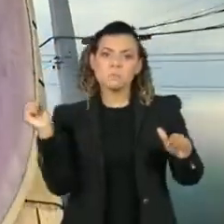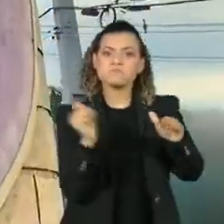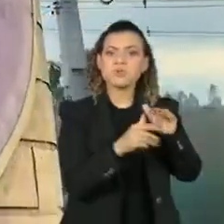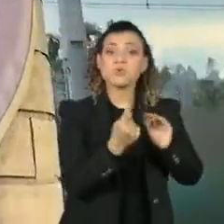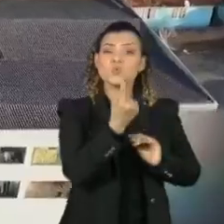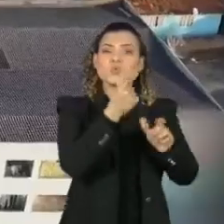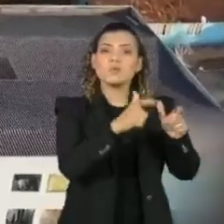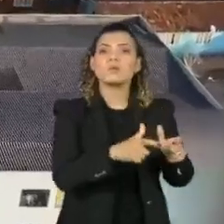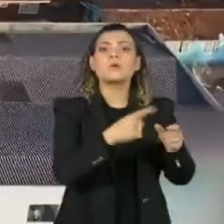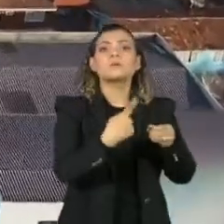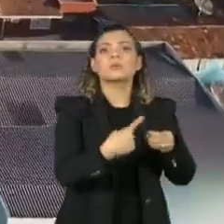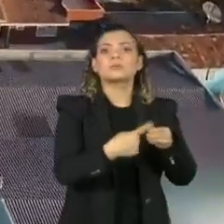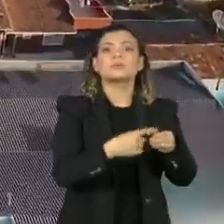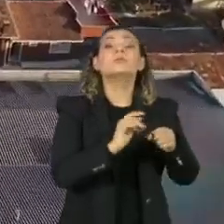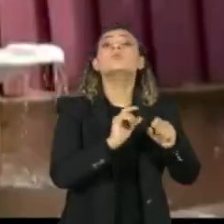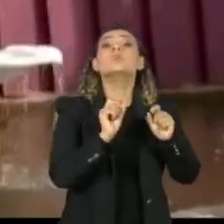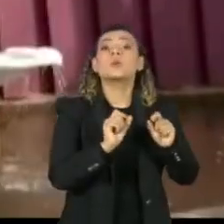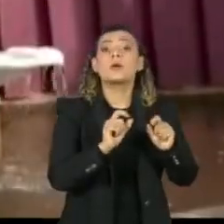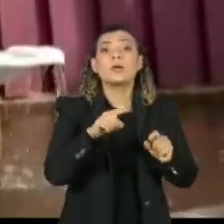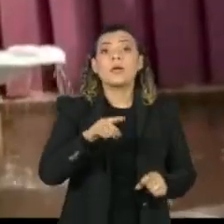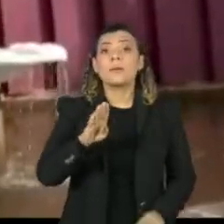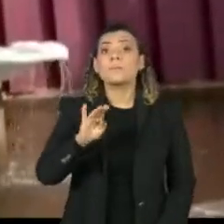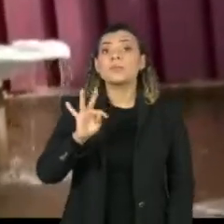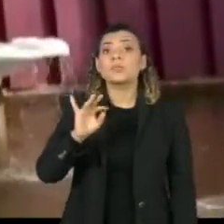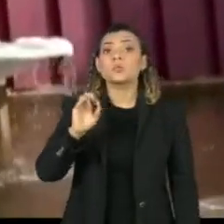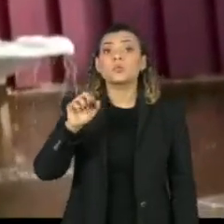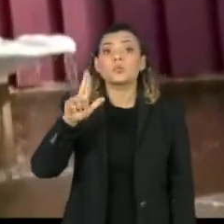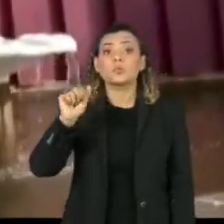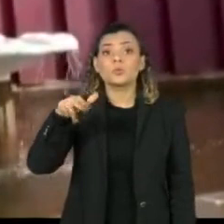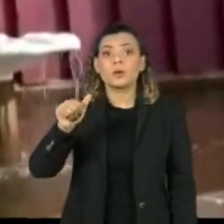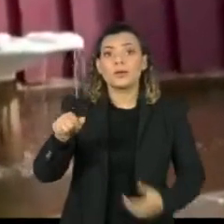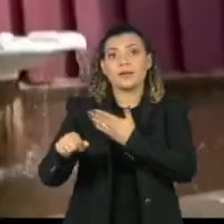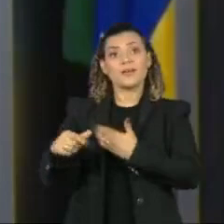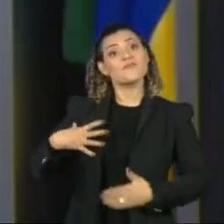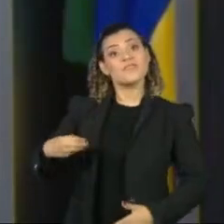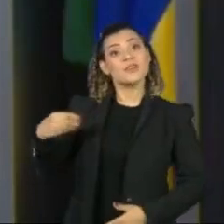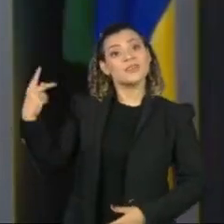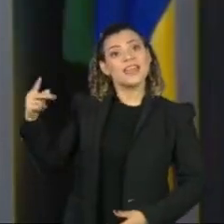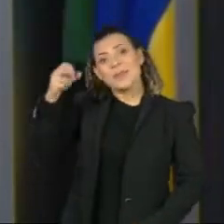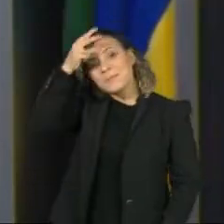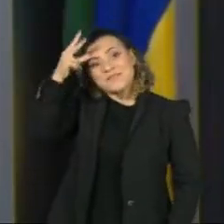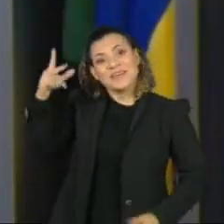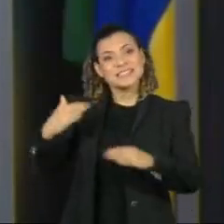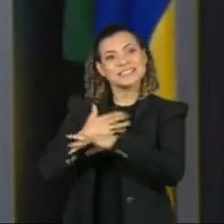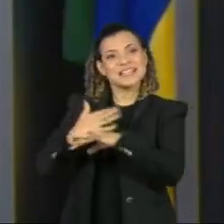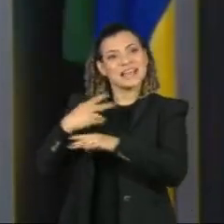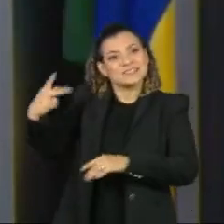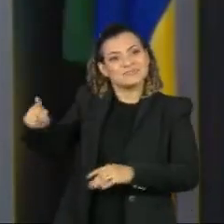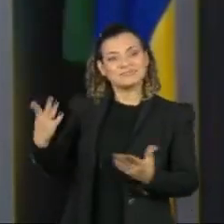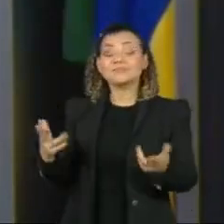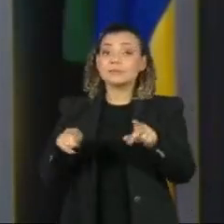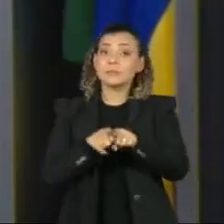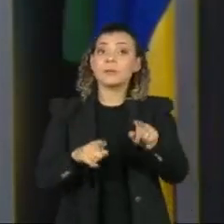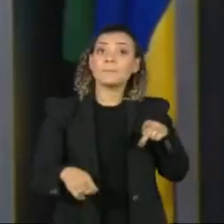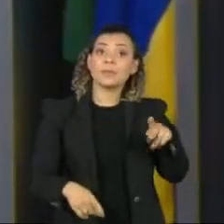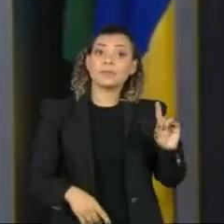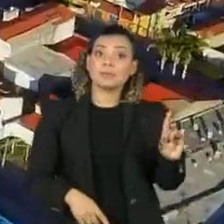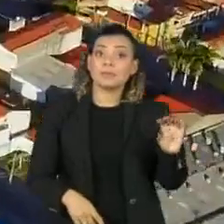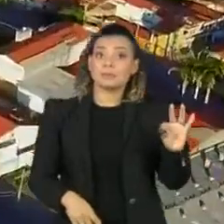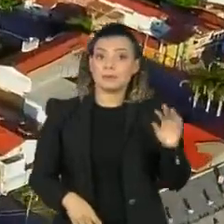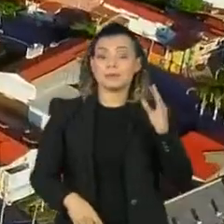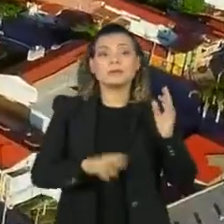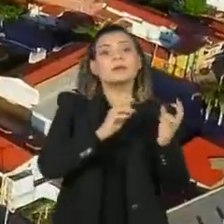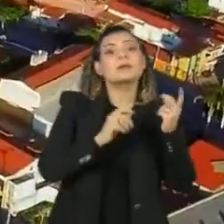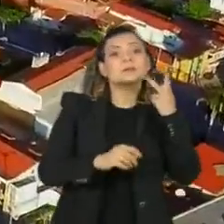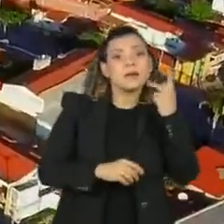único município, Bituruna. O prefeito é Rodrigo Rossoni, filho dele. Eduardo Bismarck, do PDT do Ceará, destinou